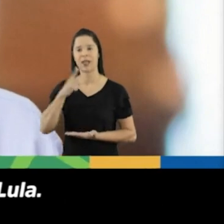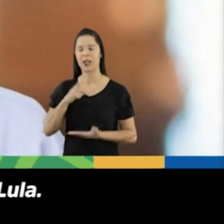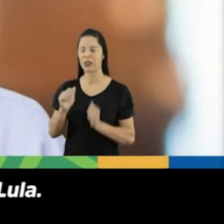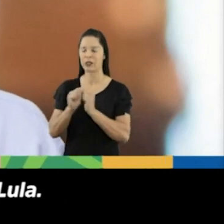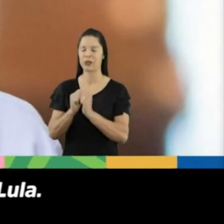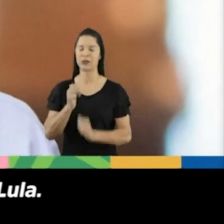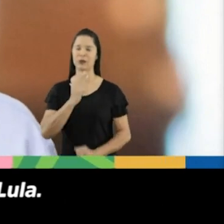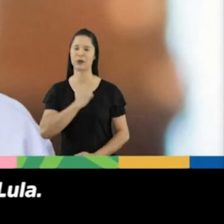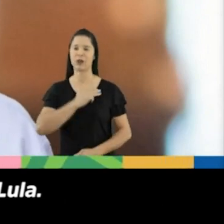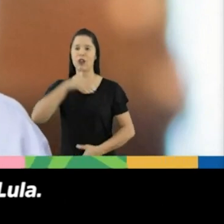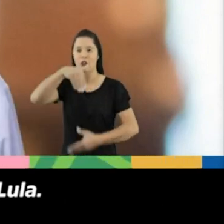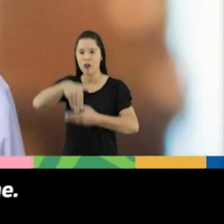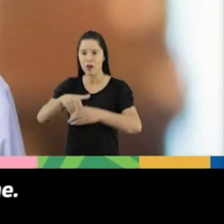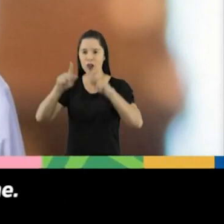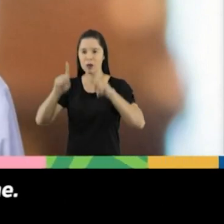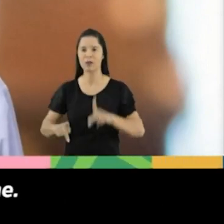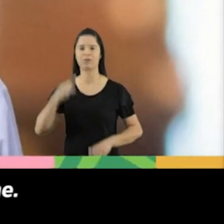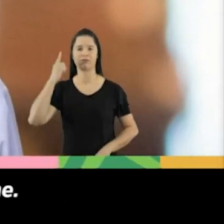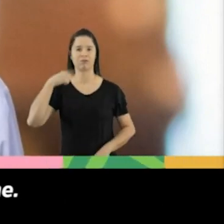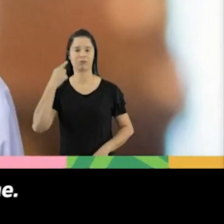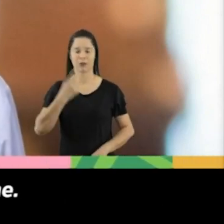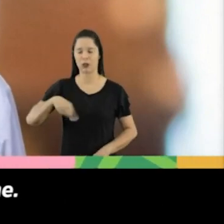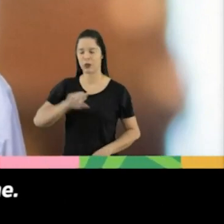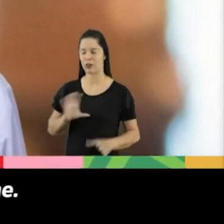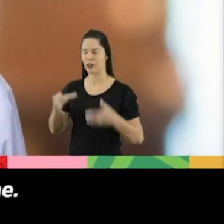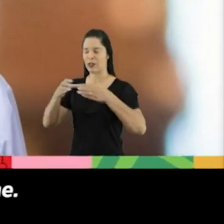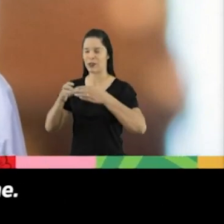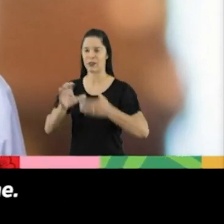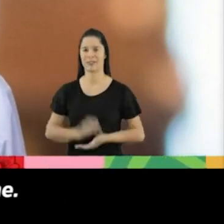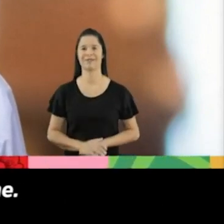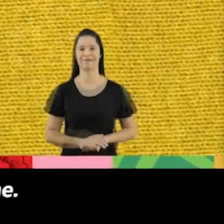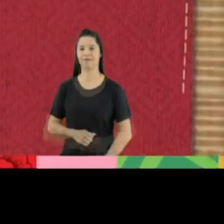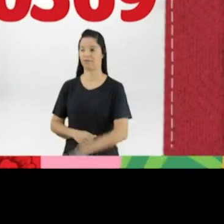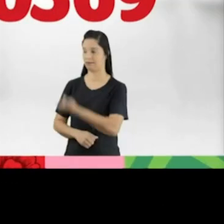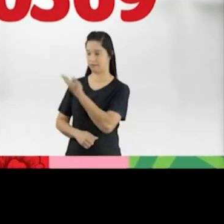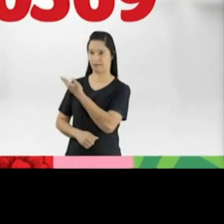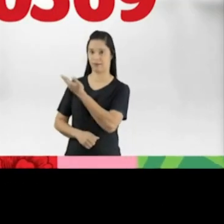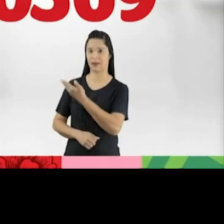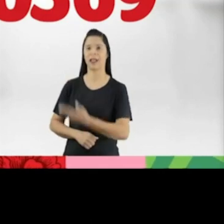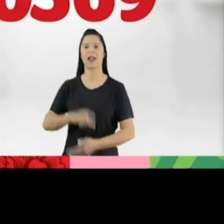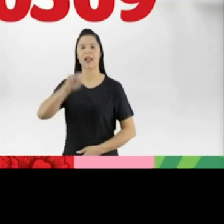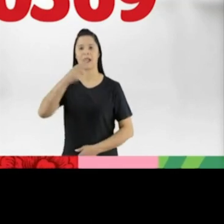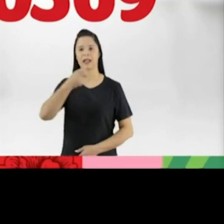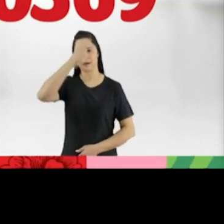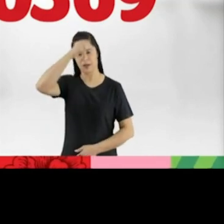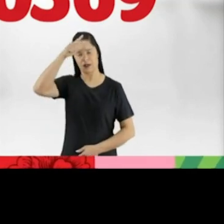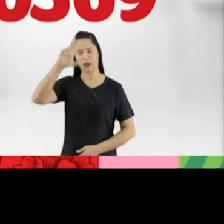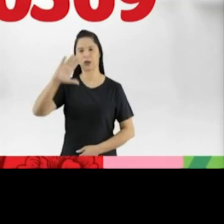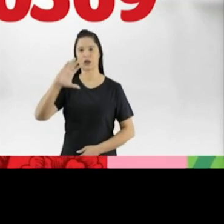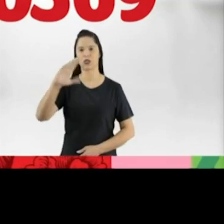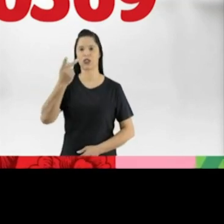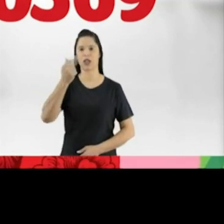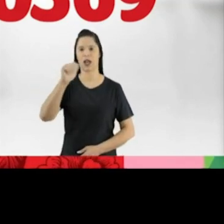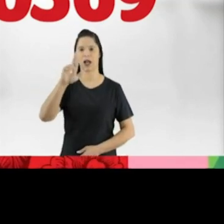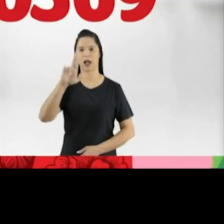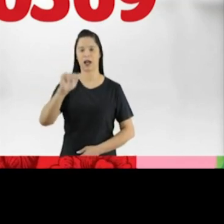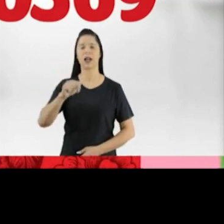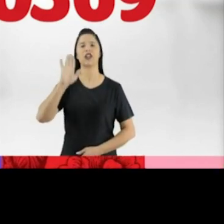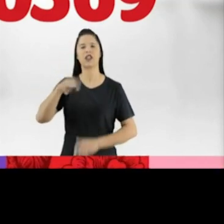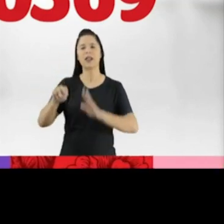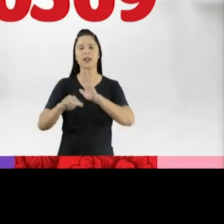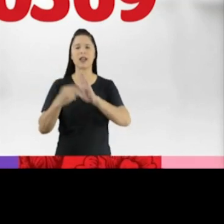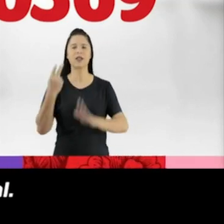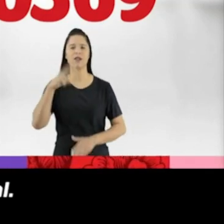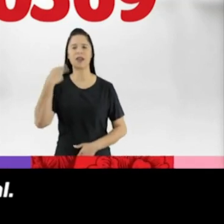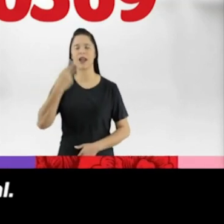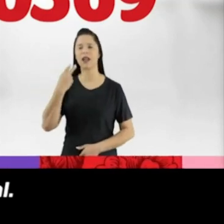eu sou Calil e estou com Lula. Vote nos deputados do nosso time. Sou Wagner de Oliveira, ex-prefeito de Chácara, vereador de fora por